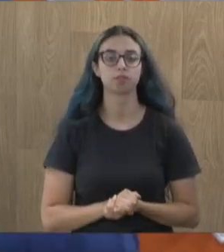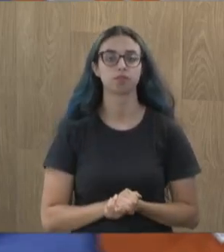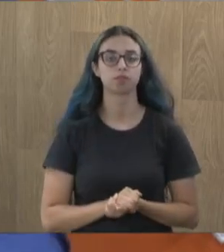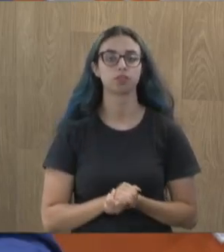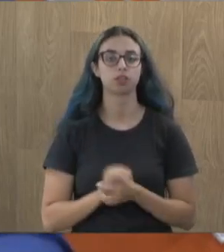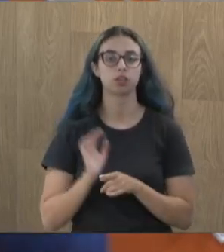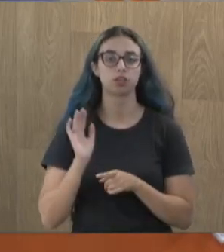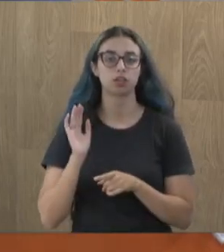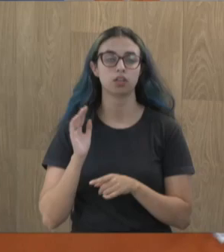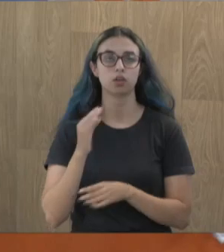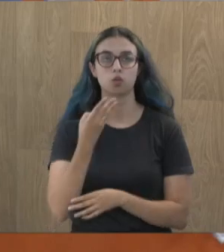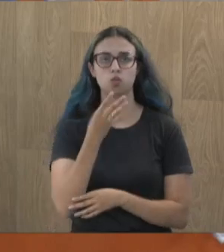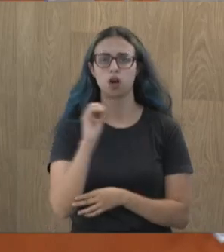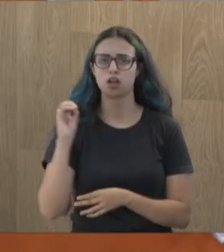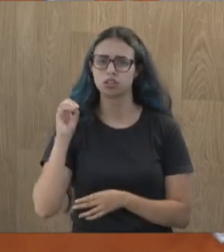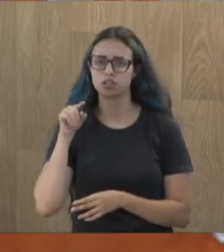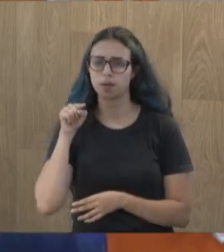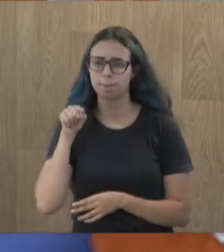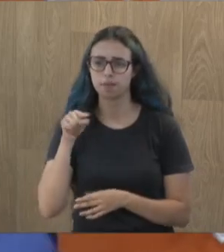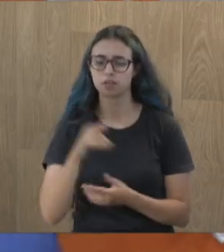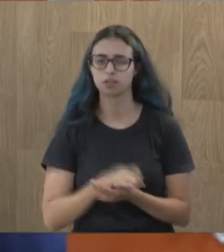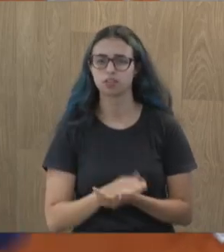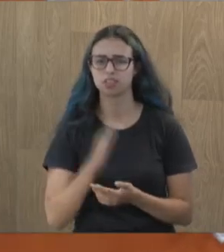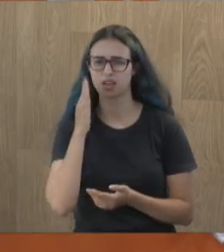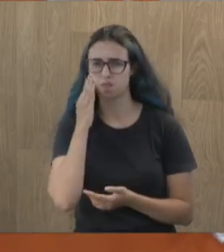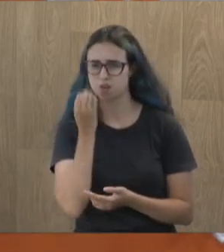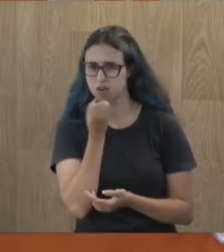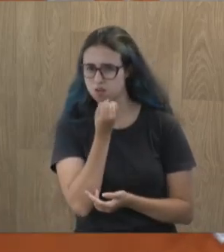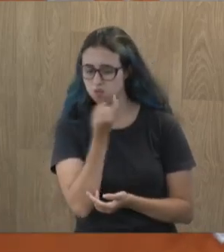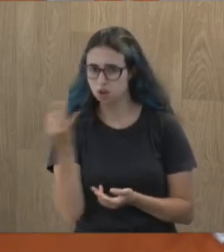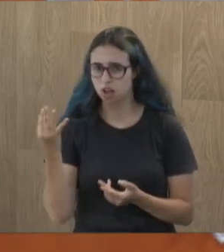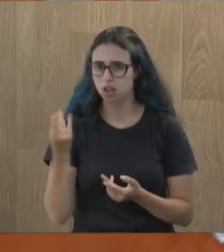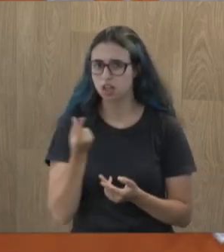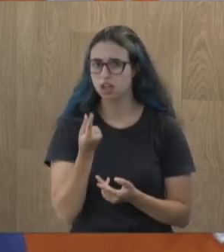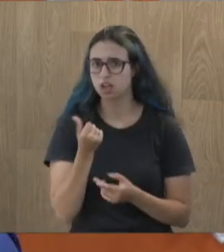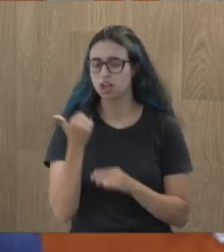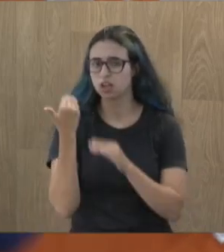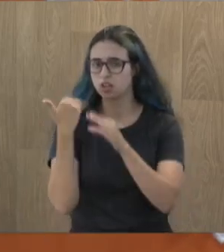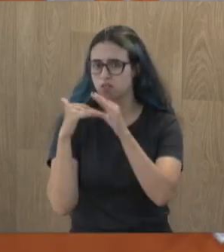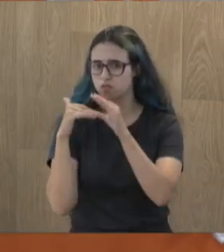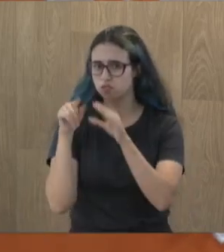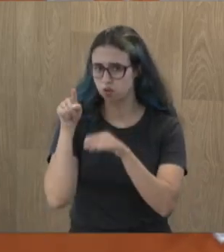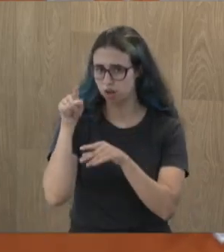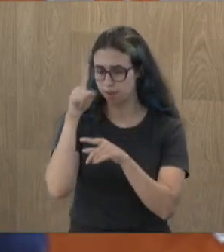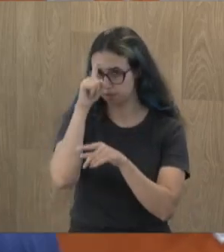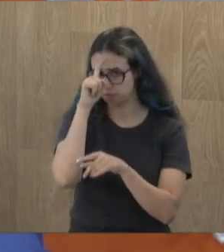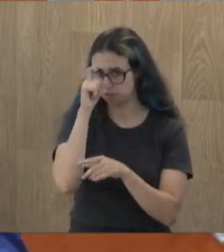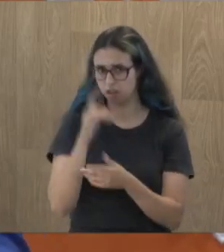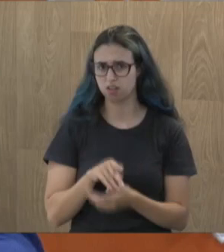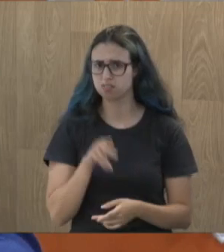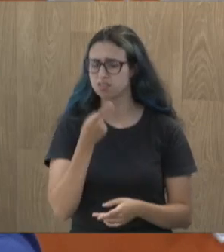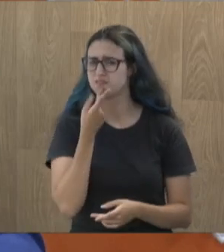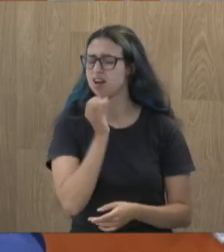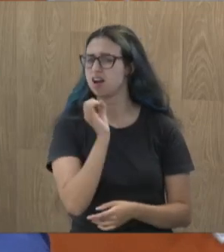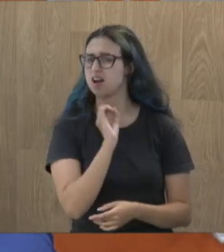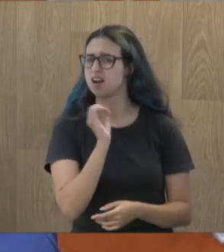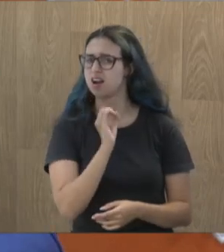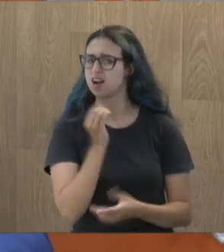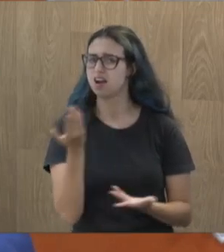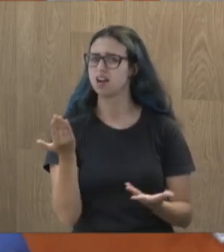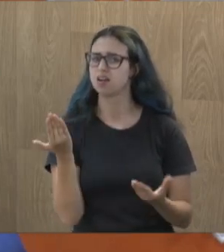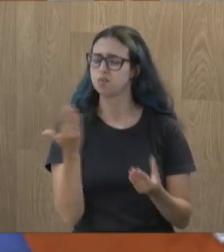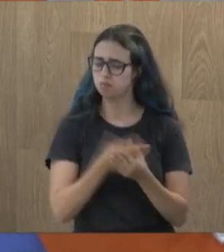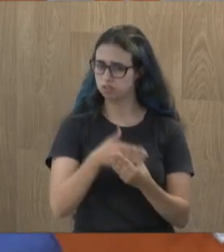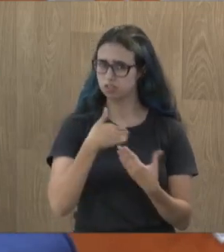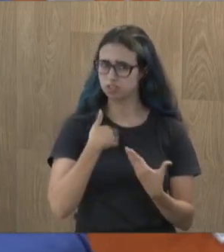mil. Sabe quanto nós já mandamos lá para o Hospital São João de Deus? Deus, você não tem coragem de falar nada, seu ordinário. Me processa,